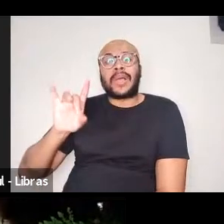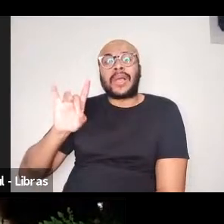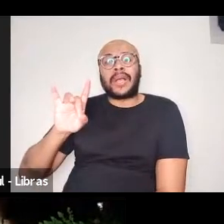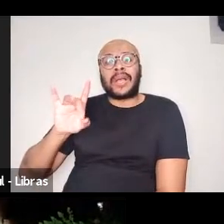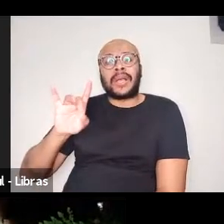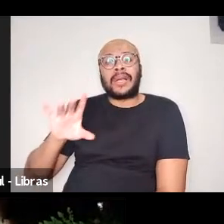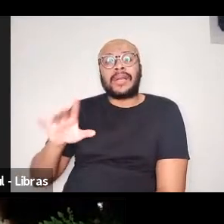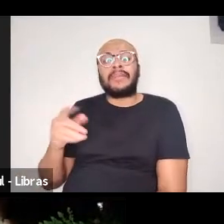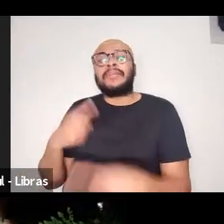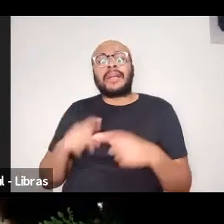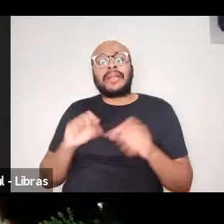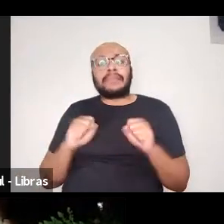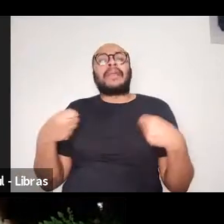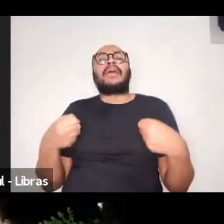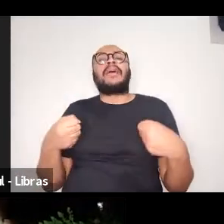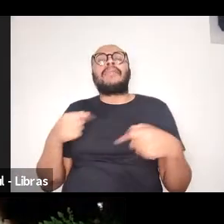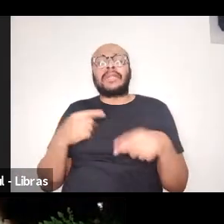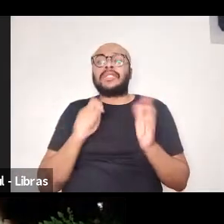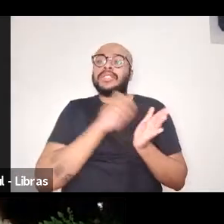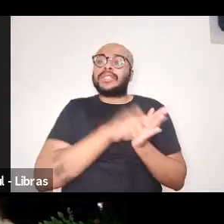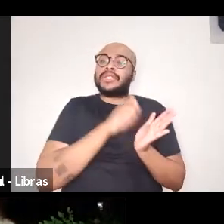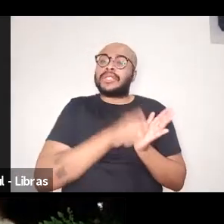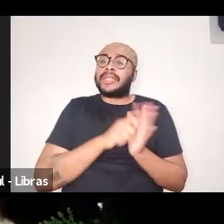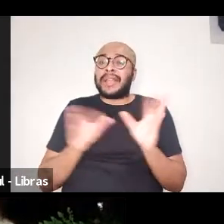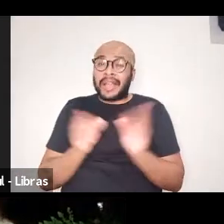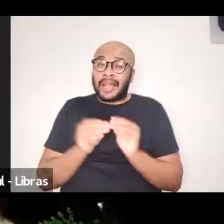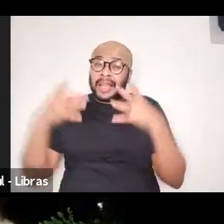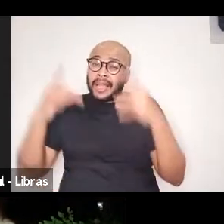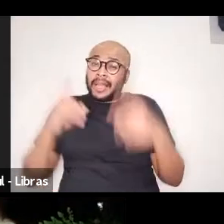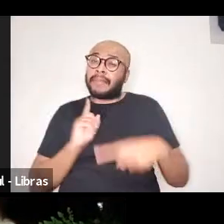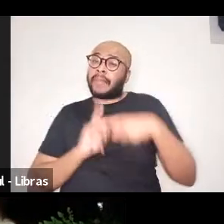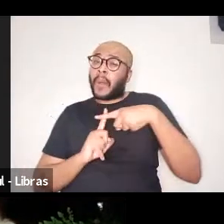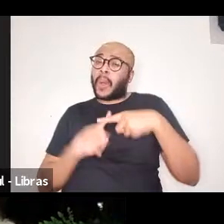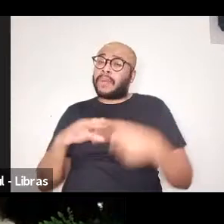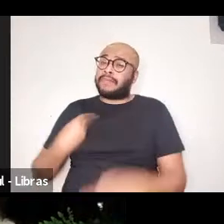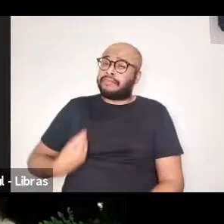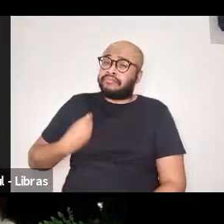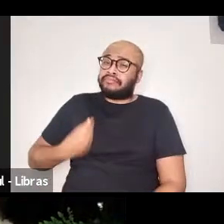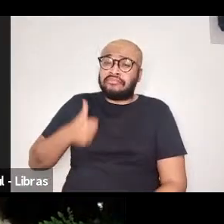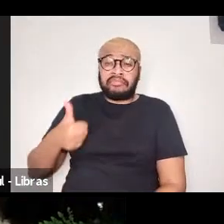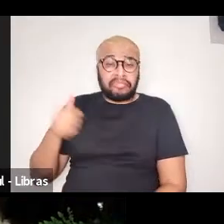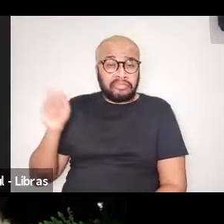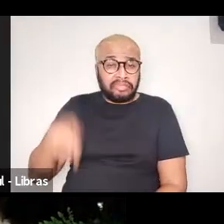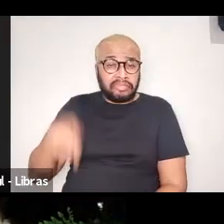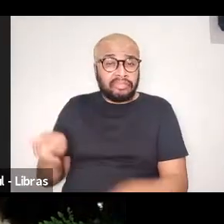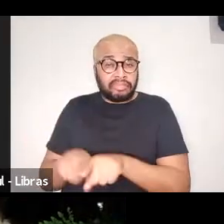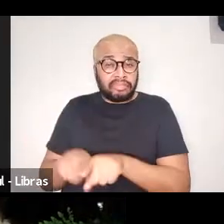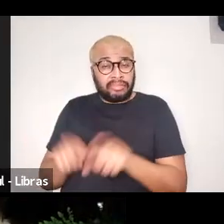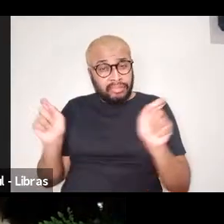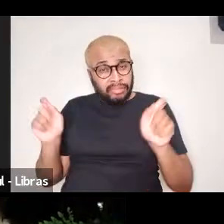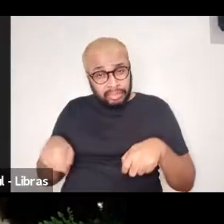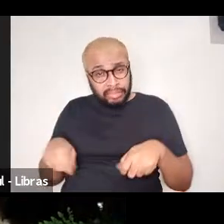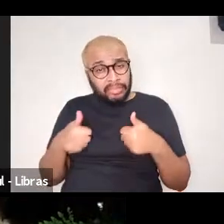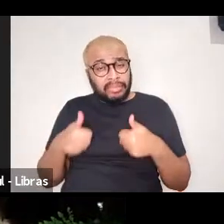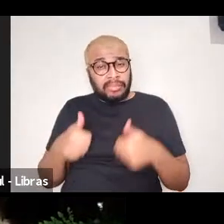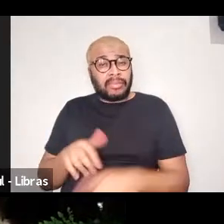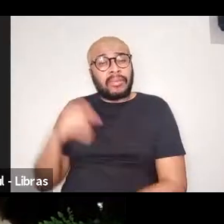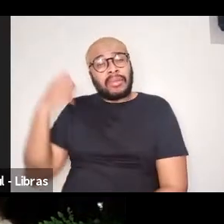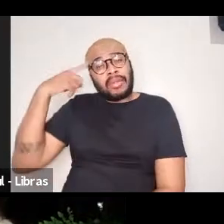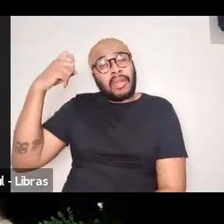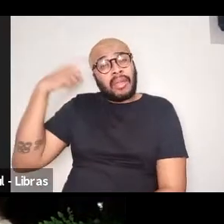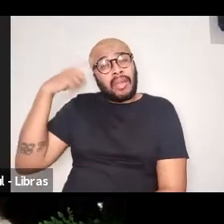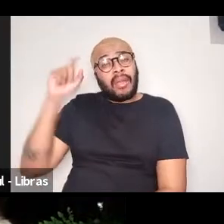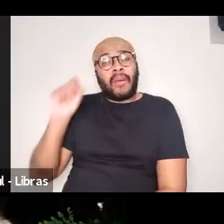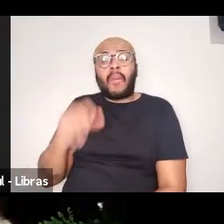porque quem escreve uma resenha como essa se beneficia profundamente da ideia de que